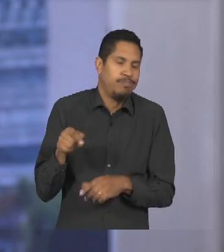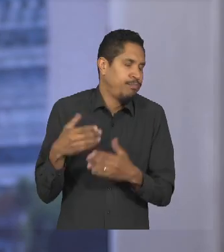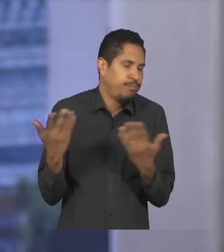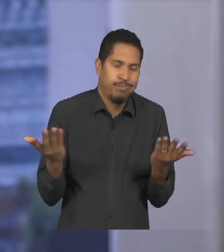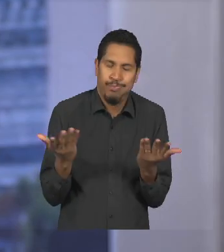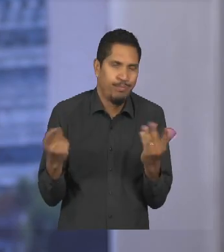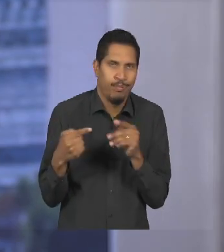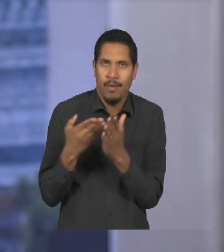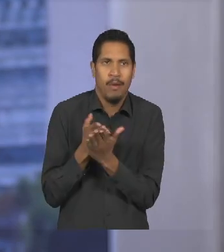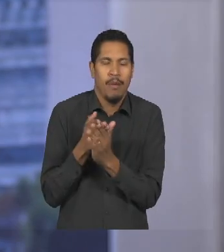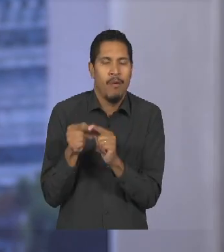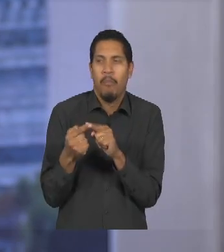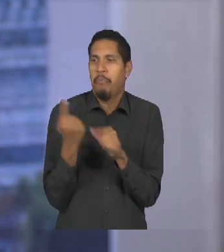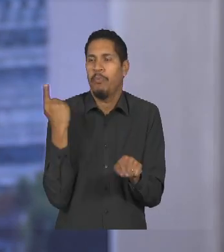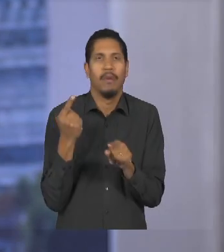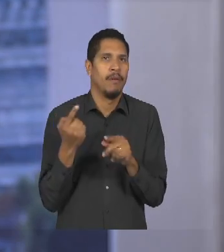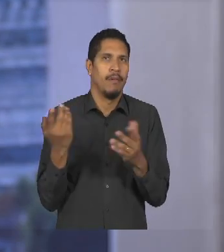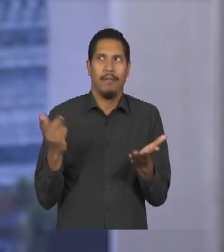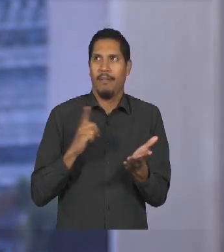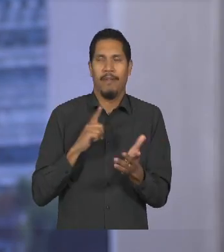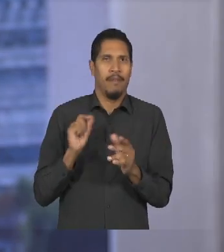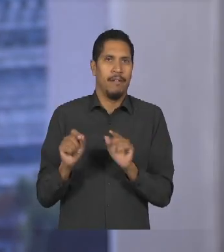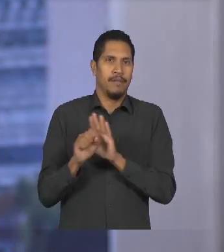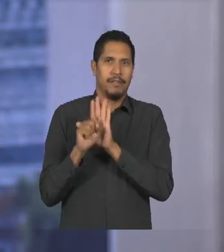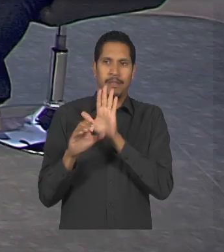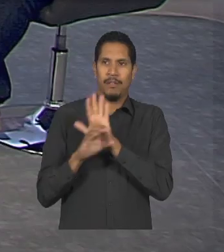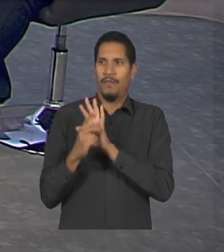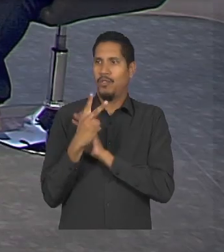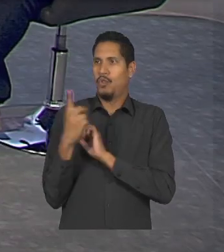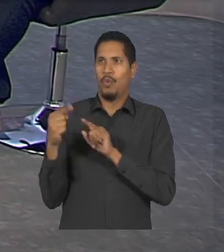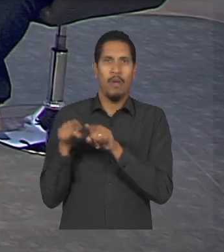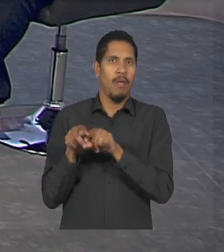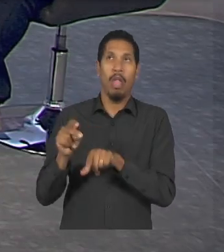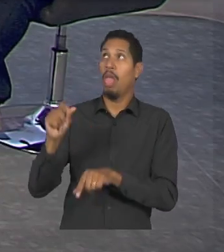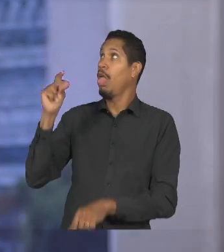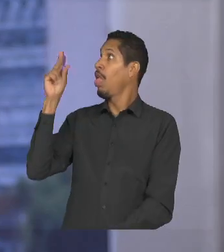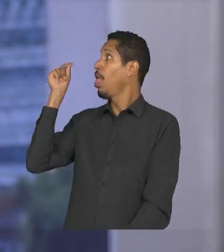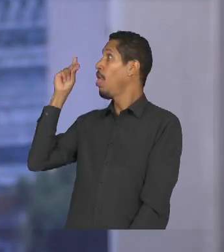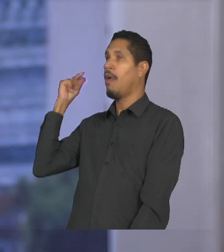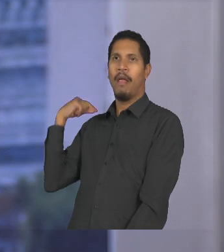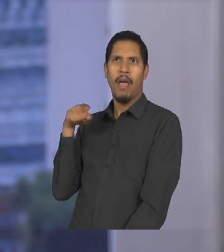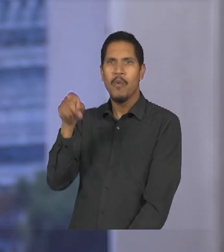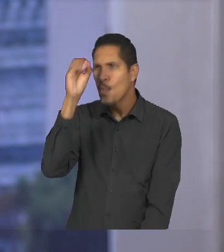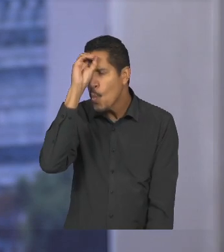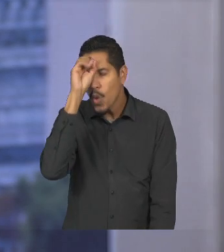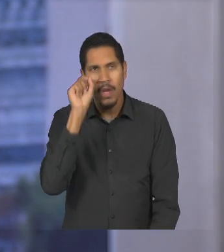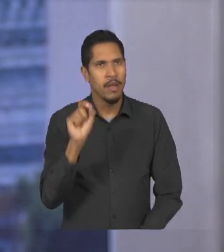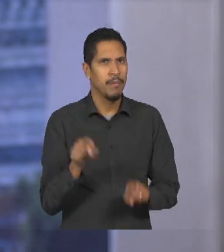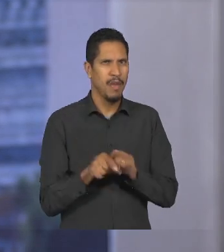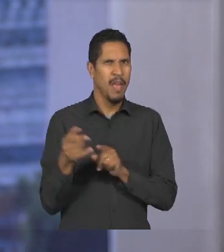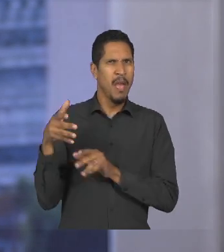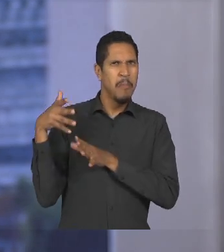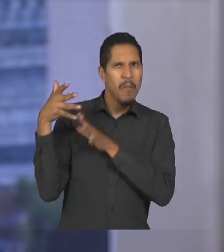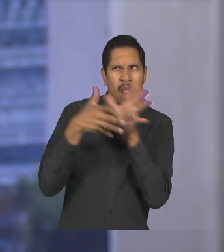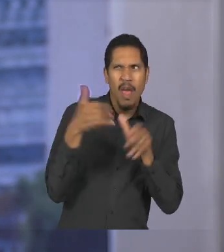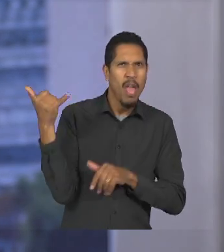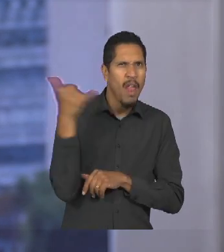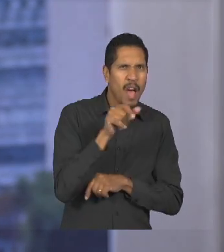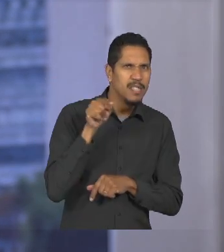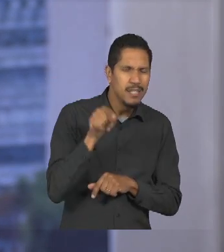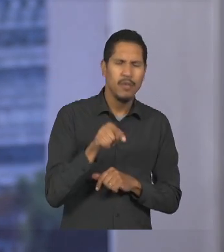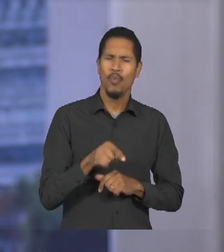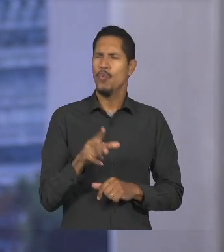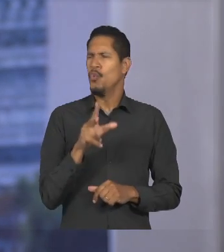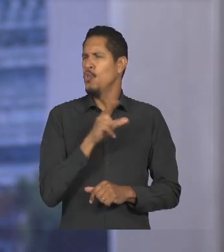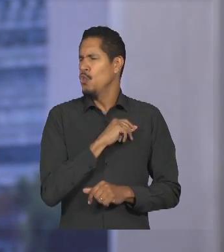completamente defasada do século 21 não sabia nada e houve esse problema grave